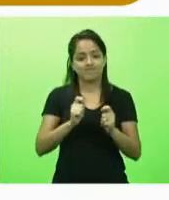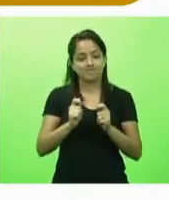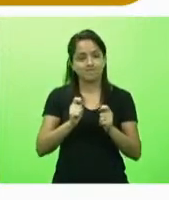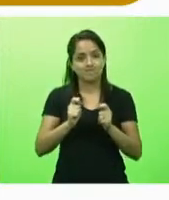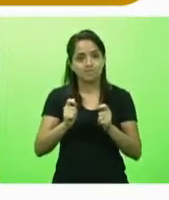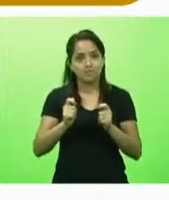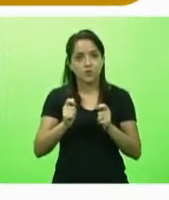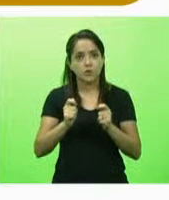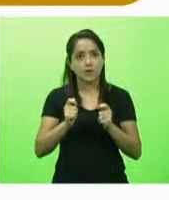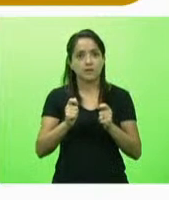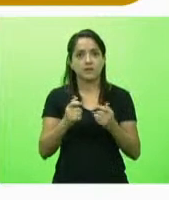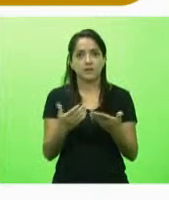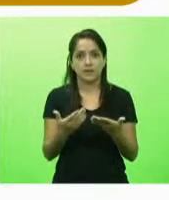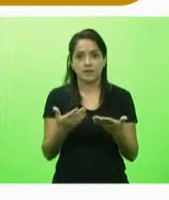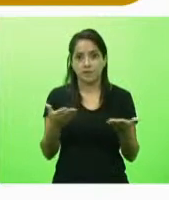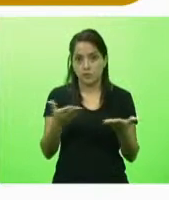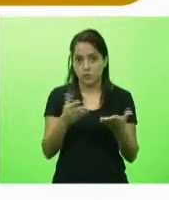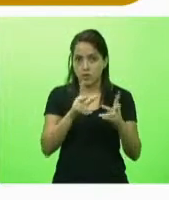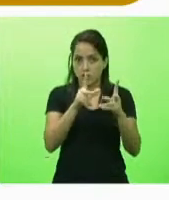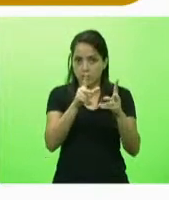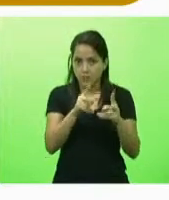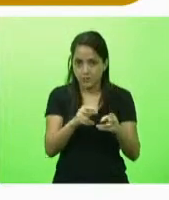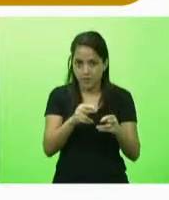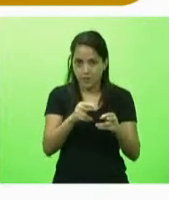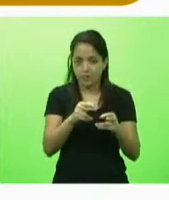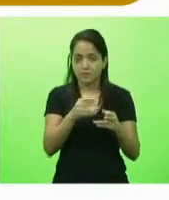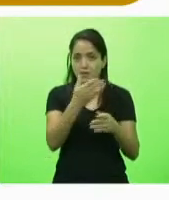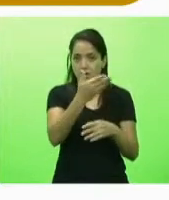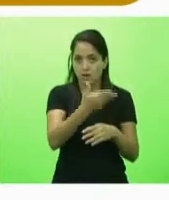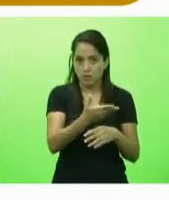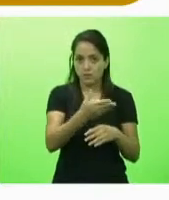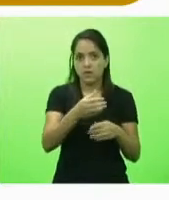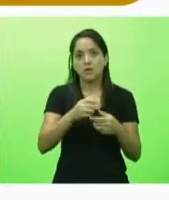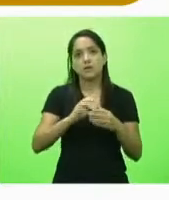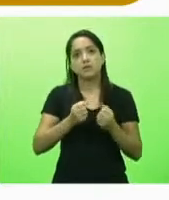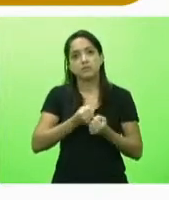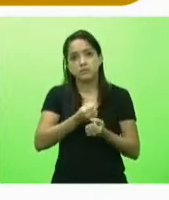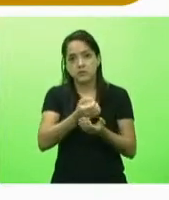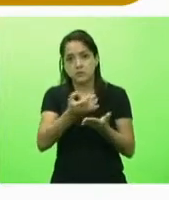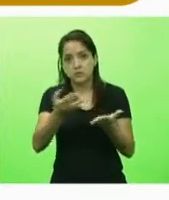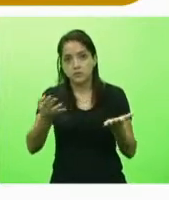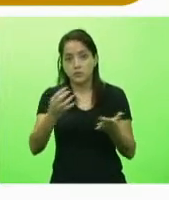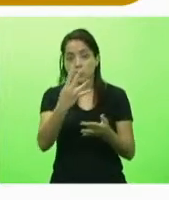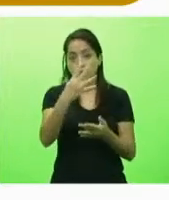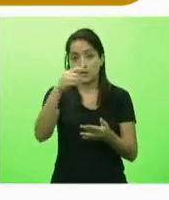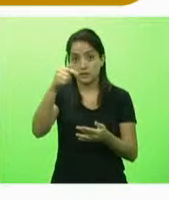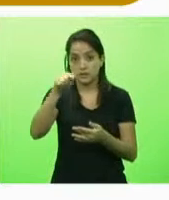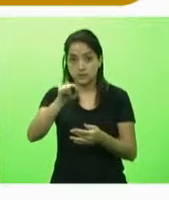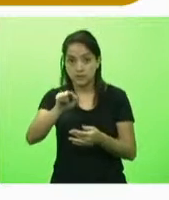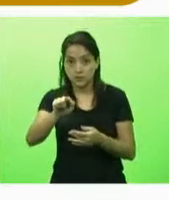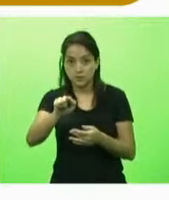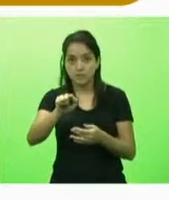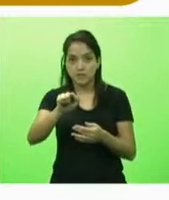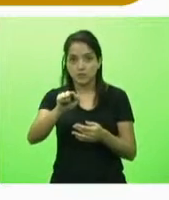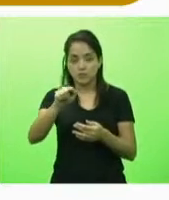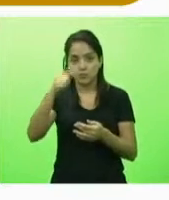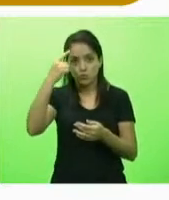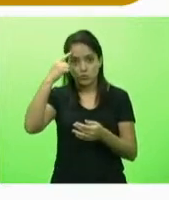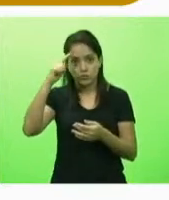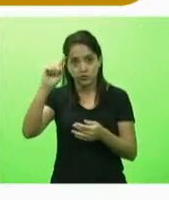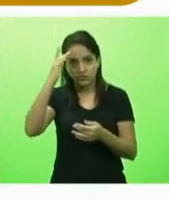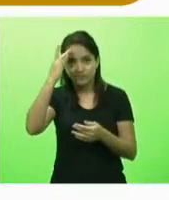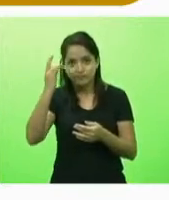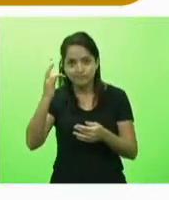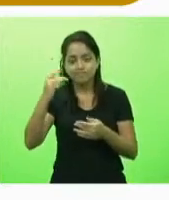fez com as da Coronavac de 18 de janeiro distribuiu as 47.500 doses no dia seguinte que